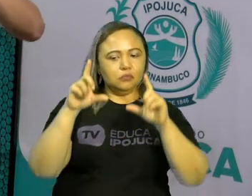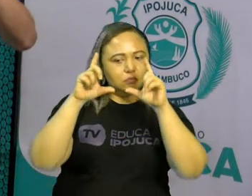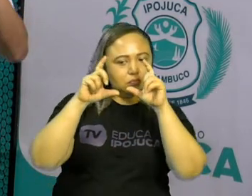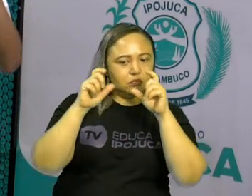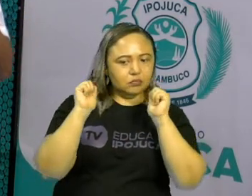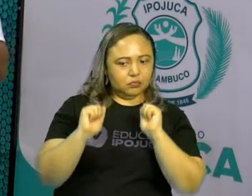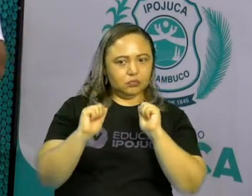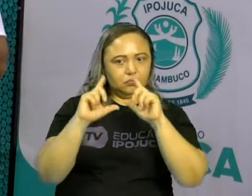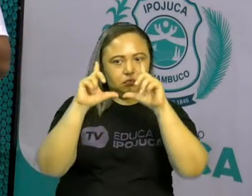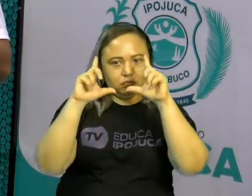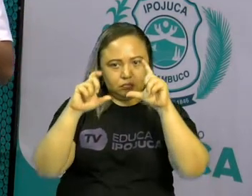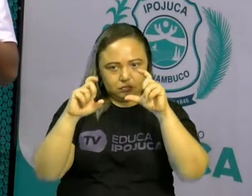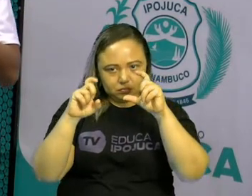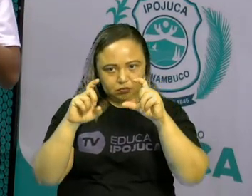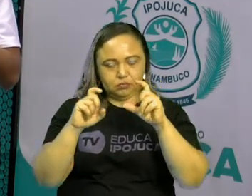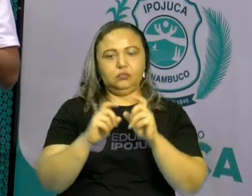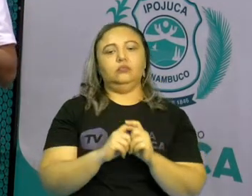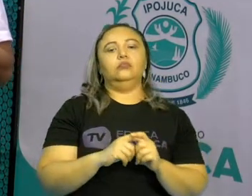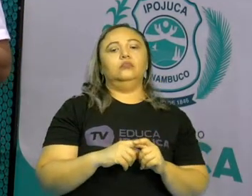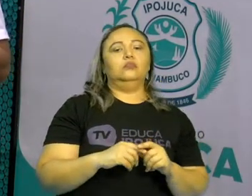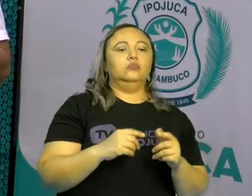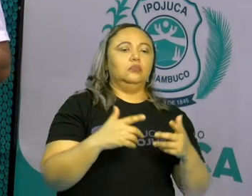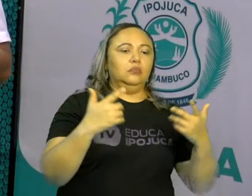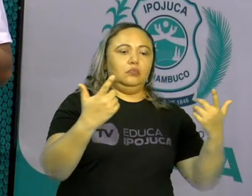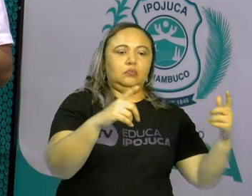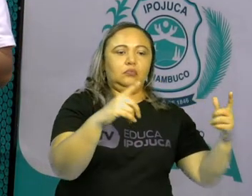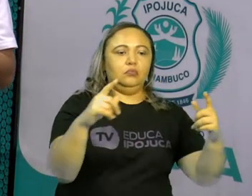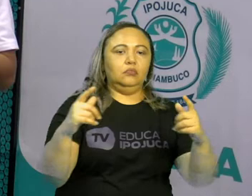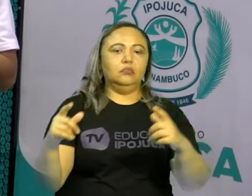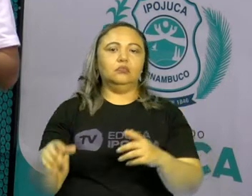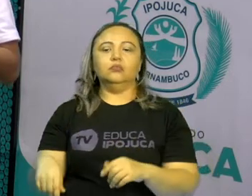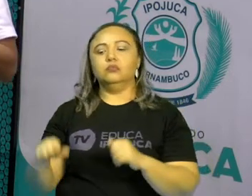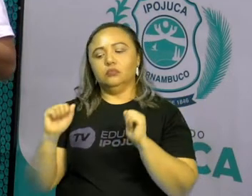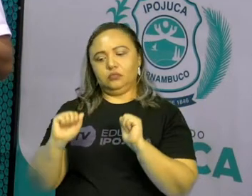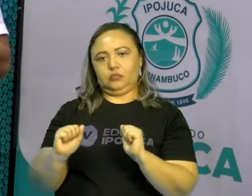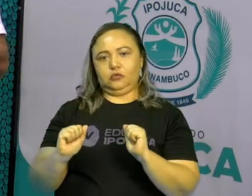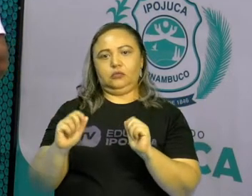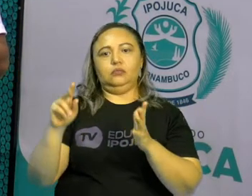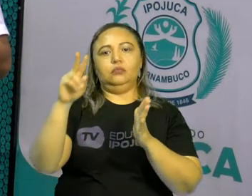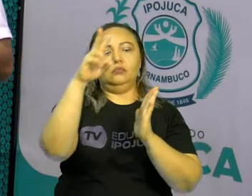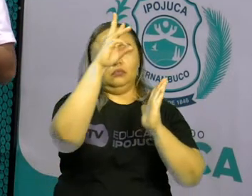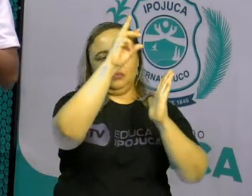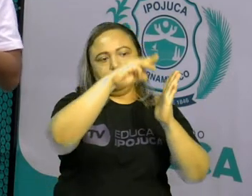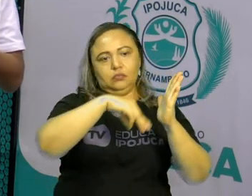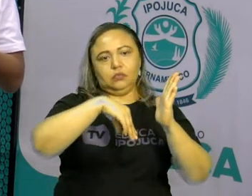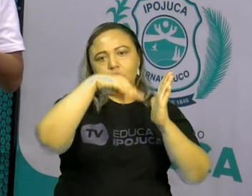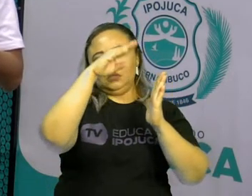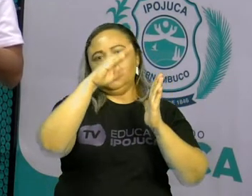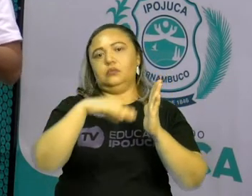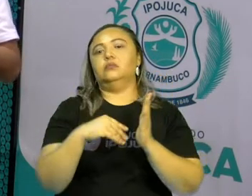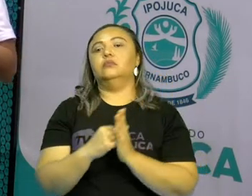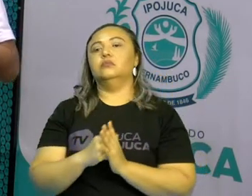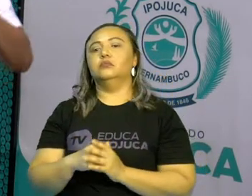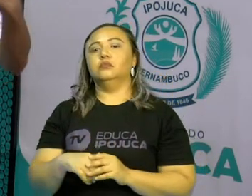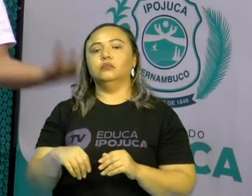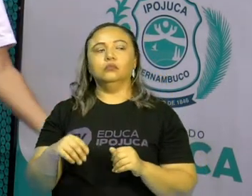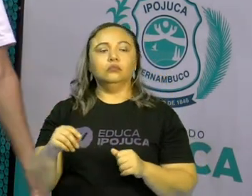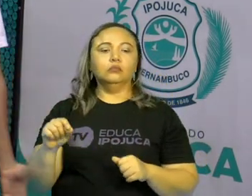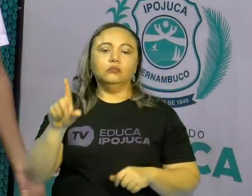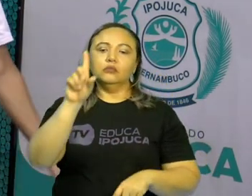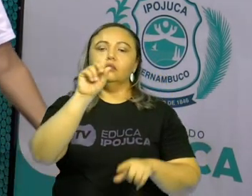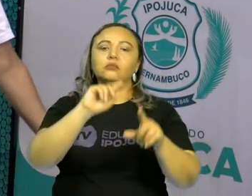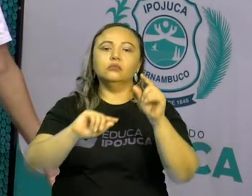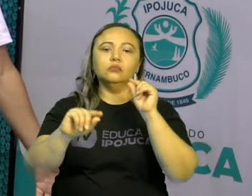fotografia de algum ambiente, pode fazer uma pintura, pode fazer um alto relevo. Você vai